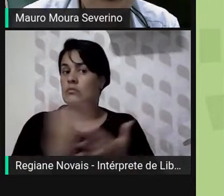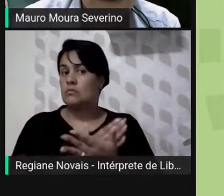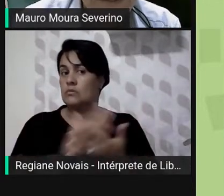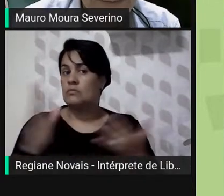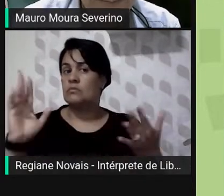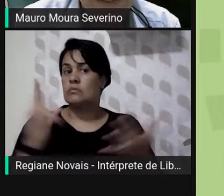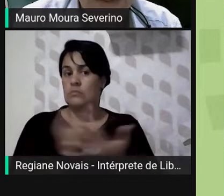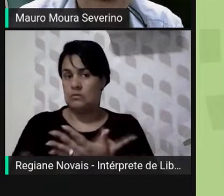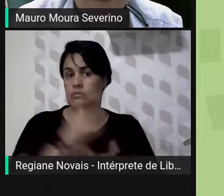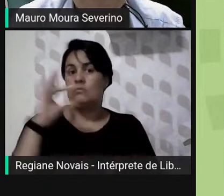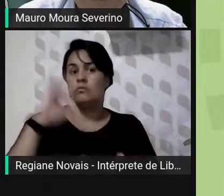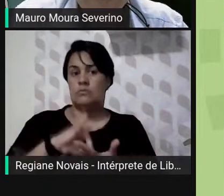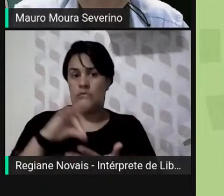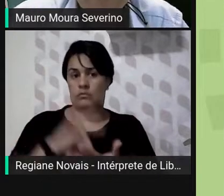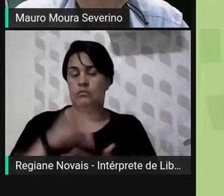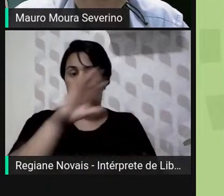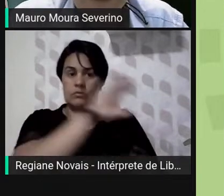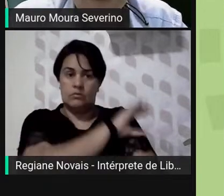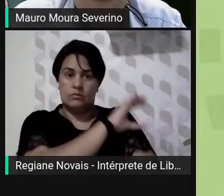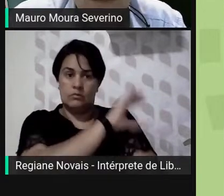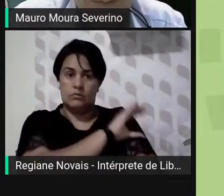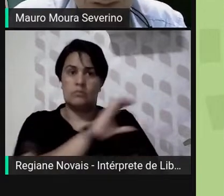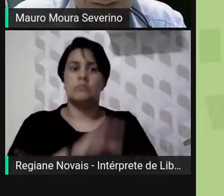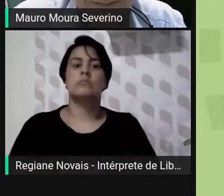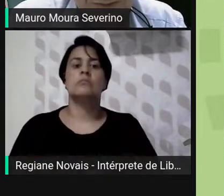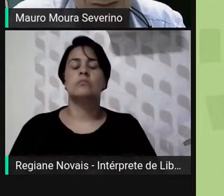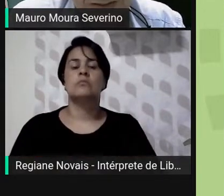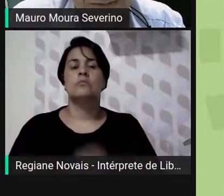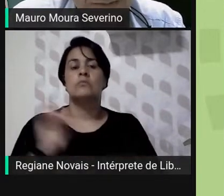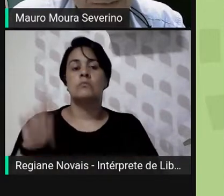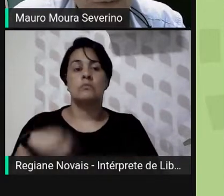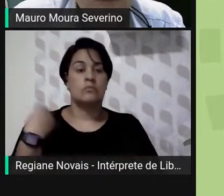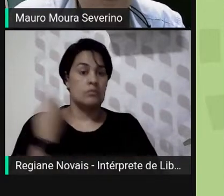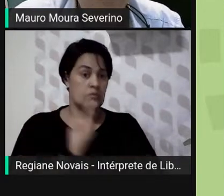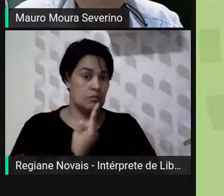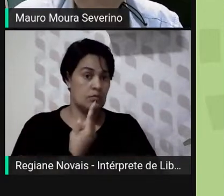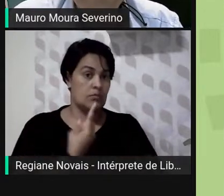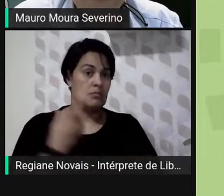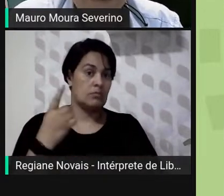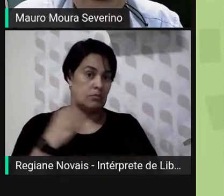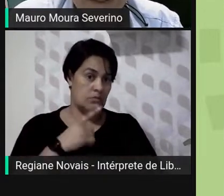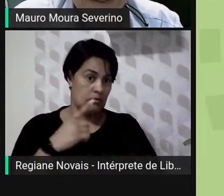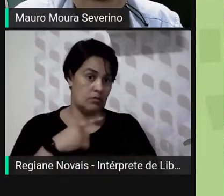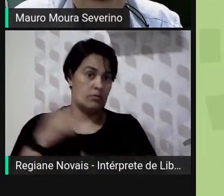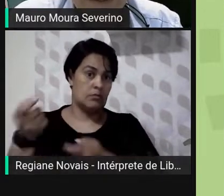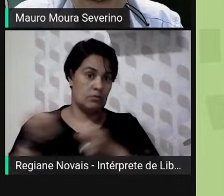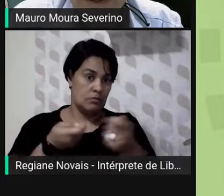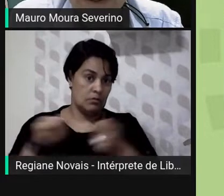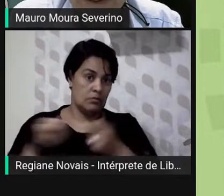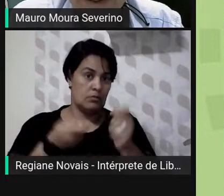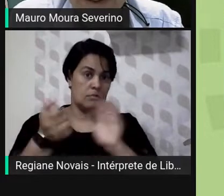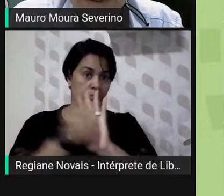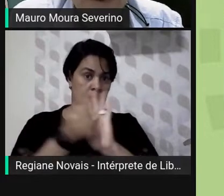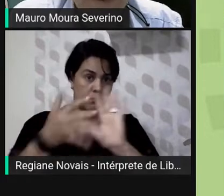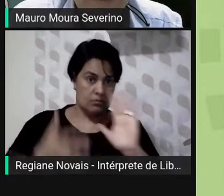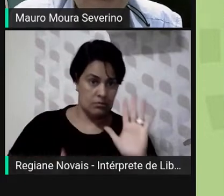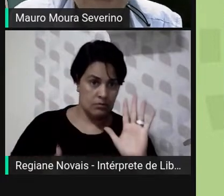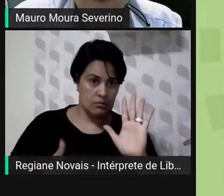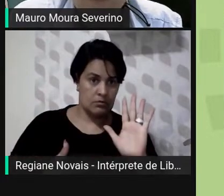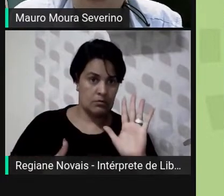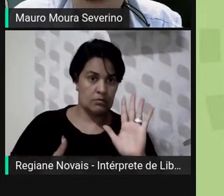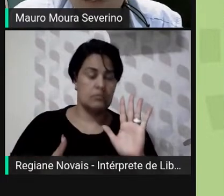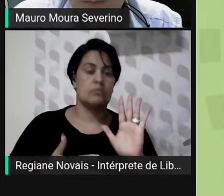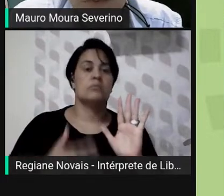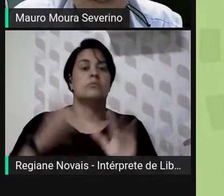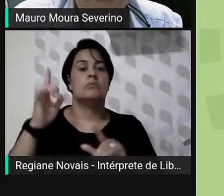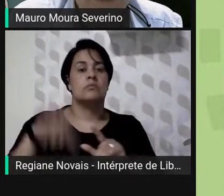em nossa coordenação. Nós temos um controle das atividades que